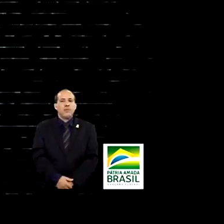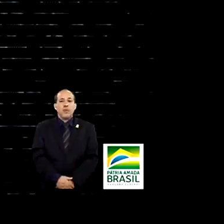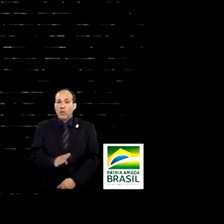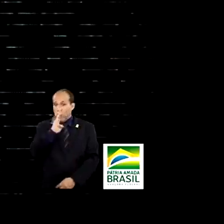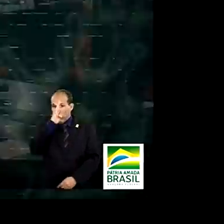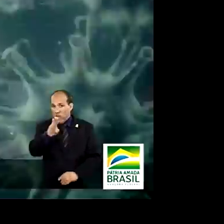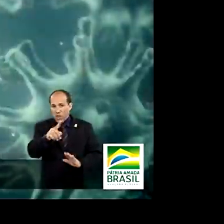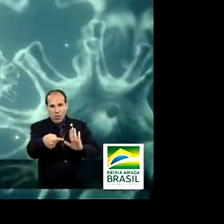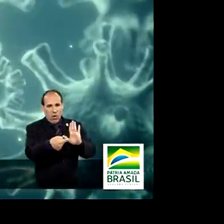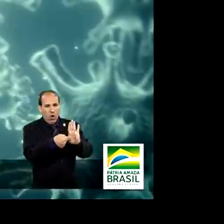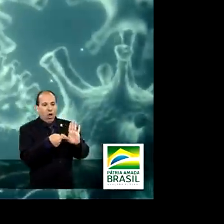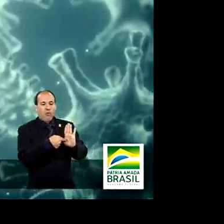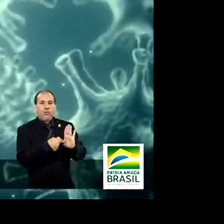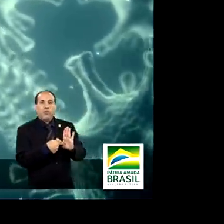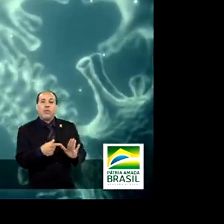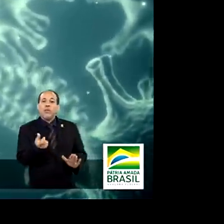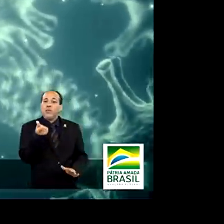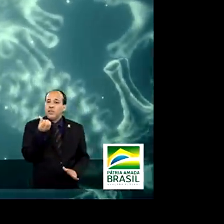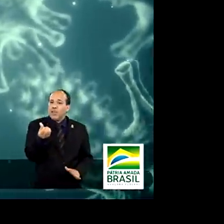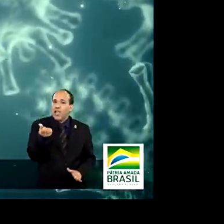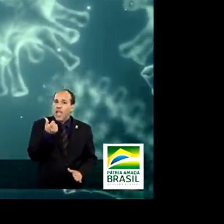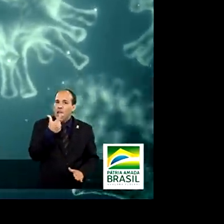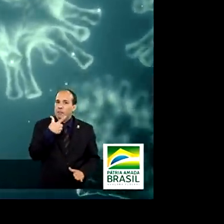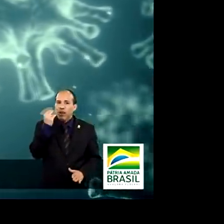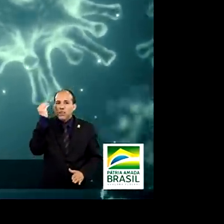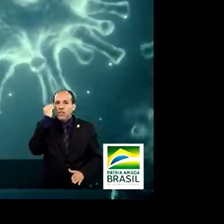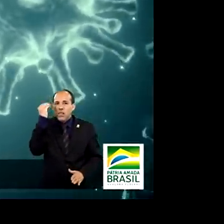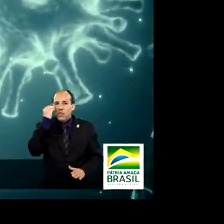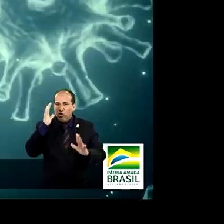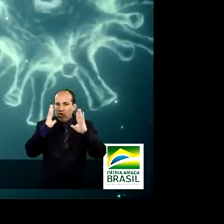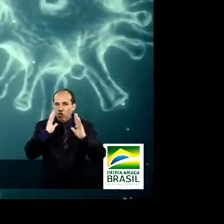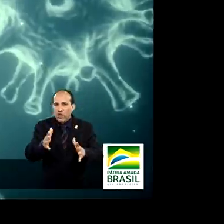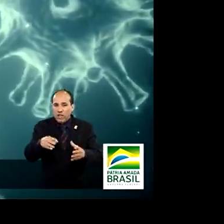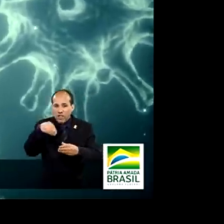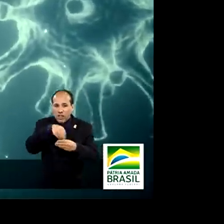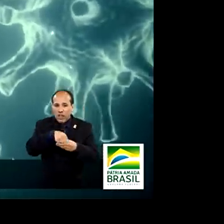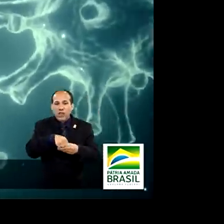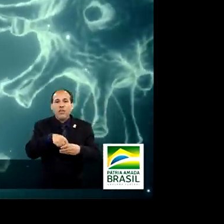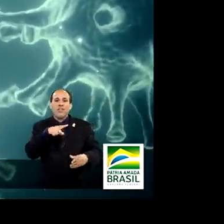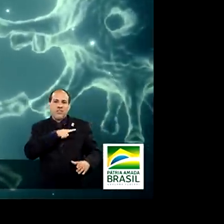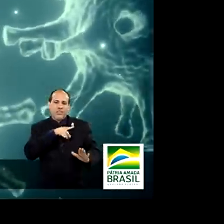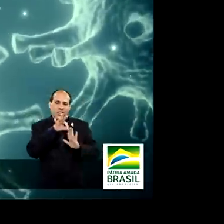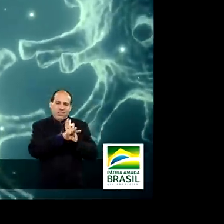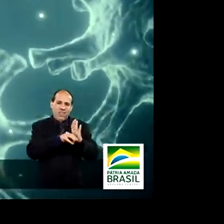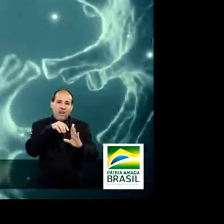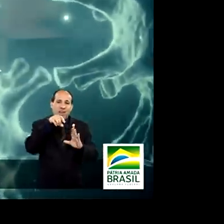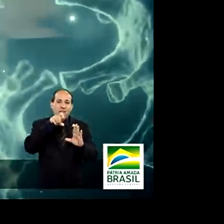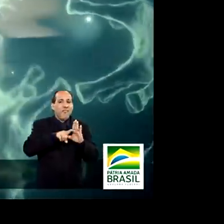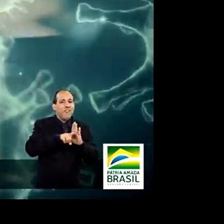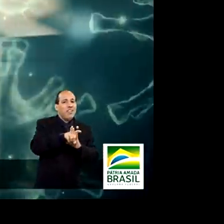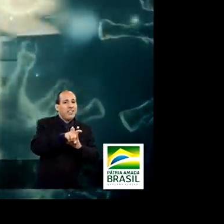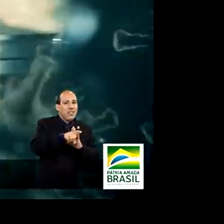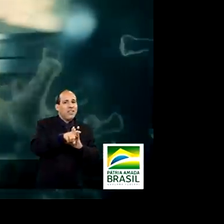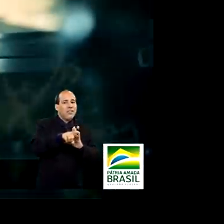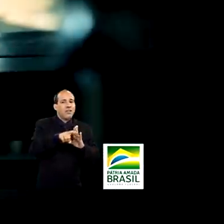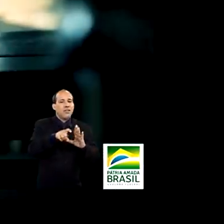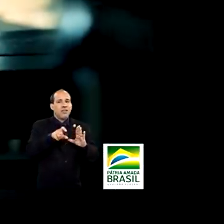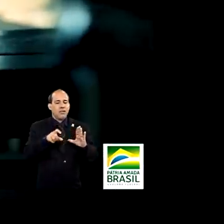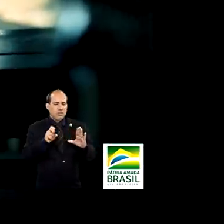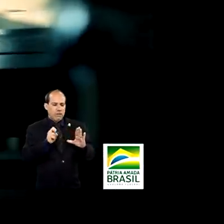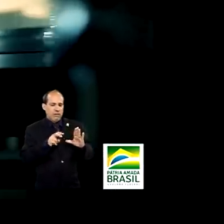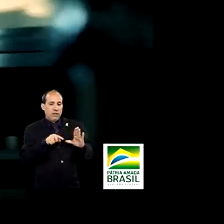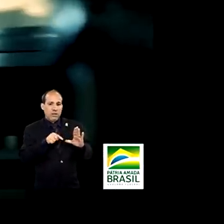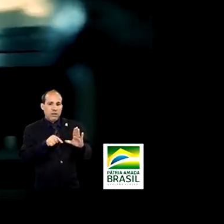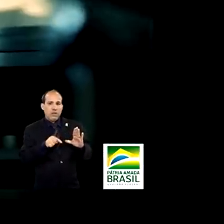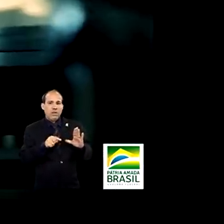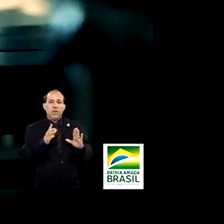Direto ao alvo, seis remédios seguiram para testes com células infectadas. Dos seis remédios